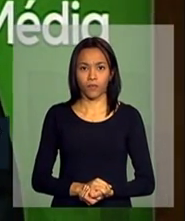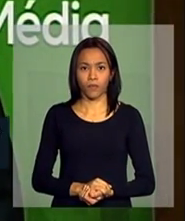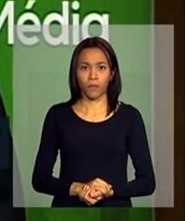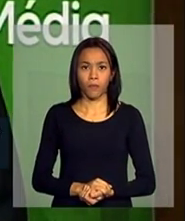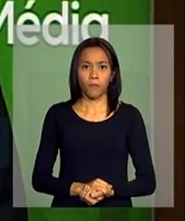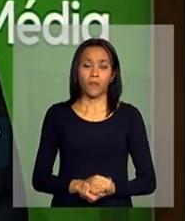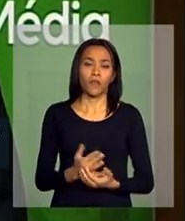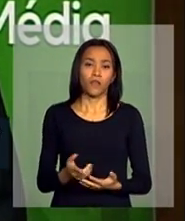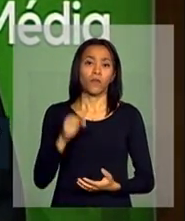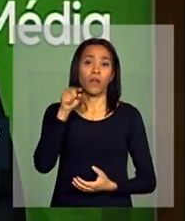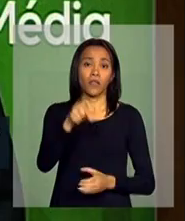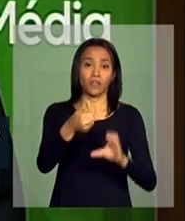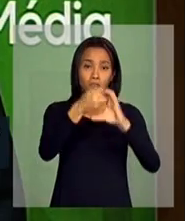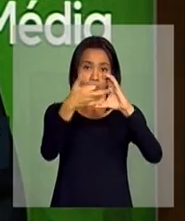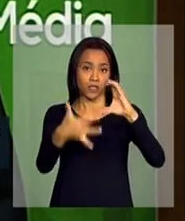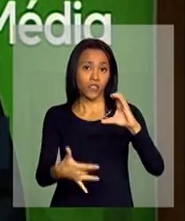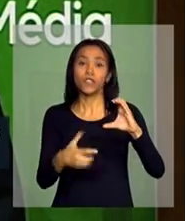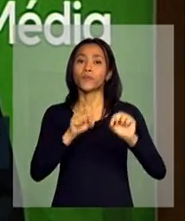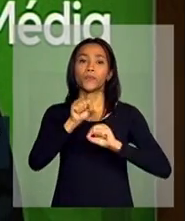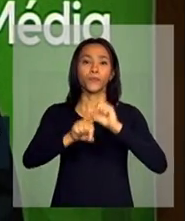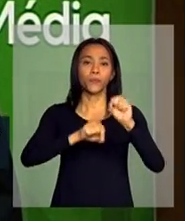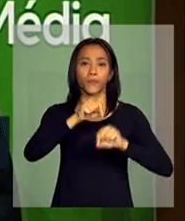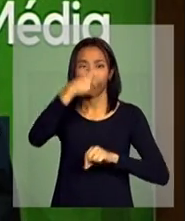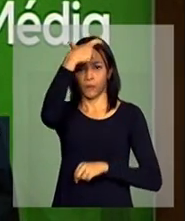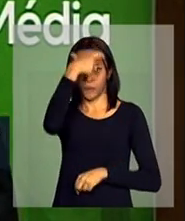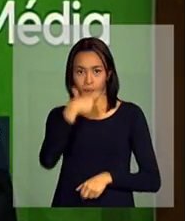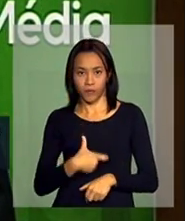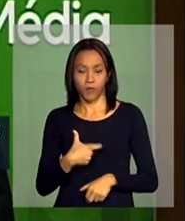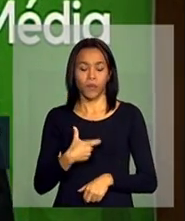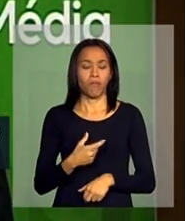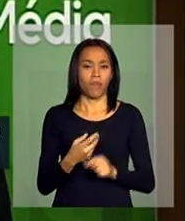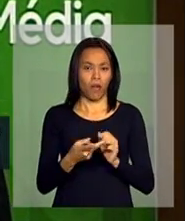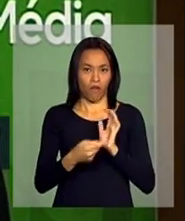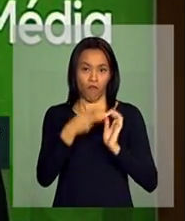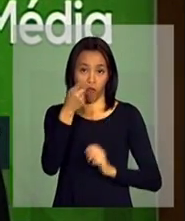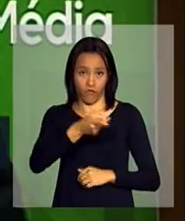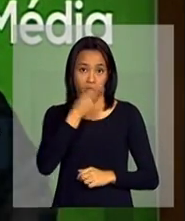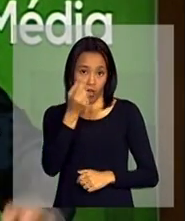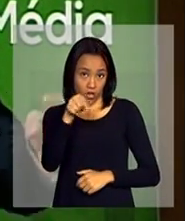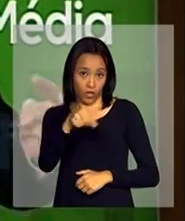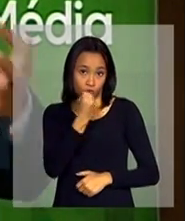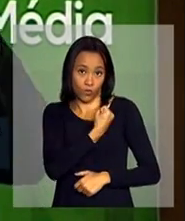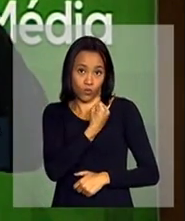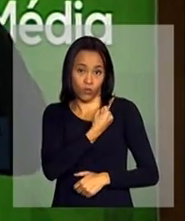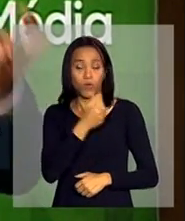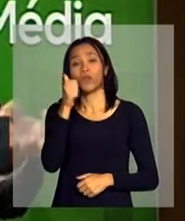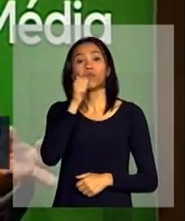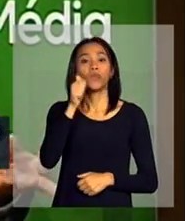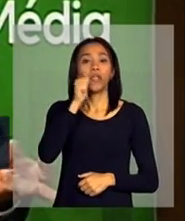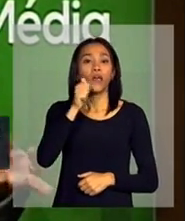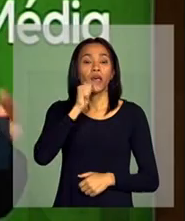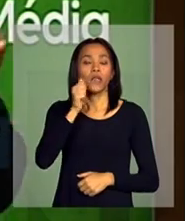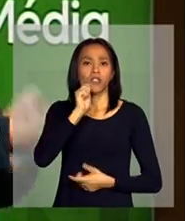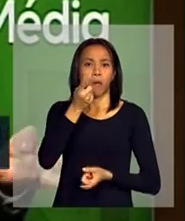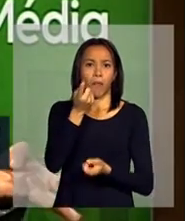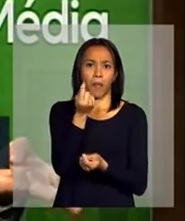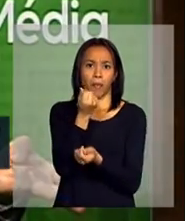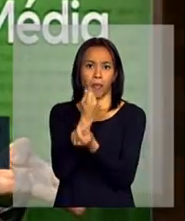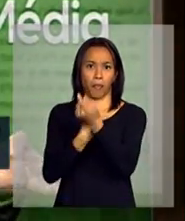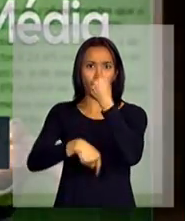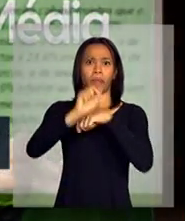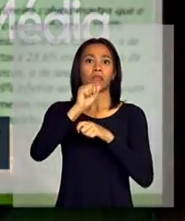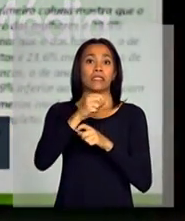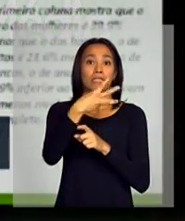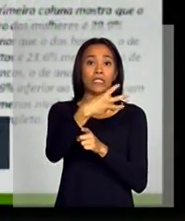Então, essas são características das pessoas. Então, para citar os números, mulheres têm um lucro 39